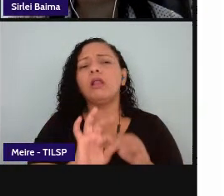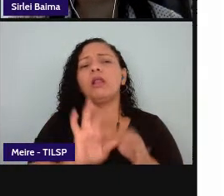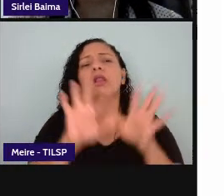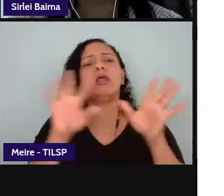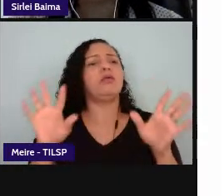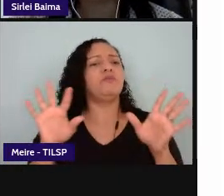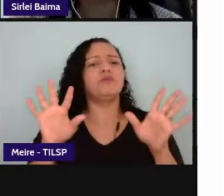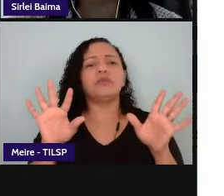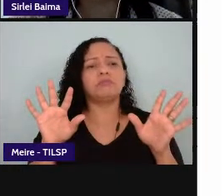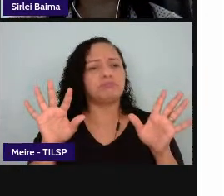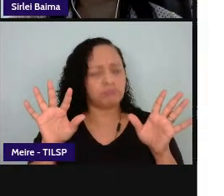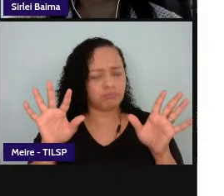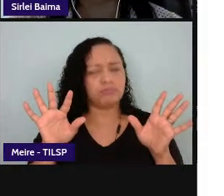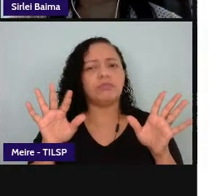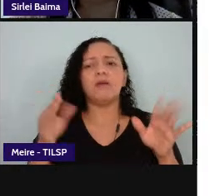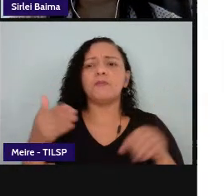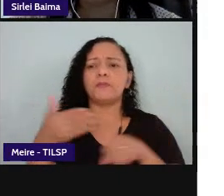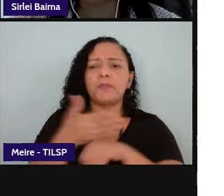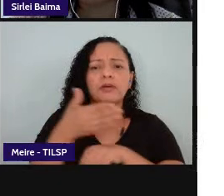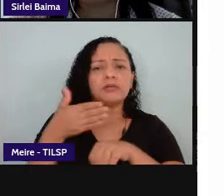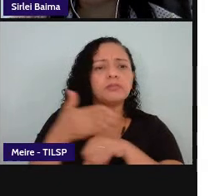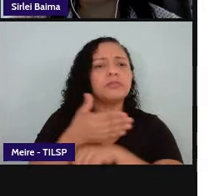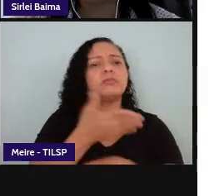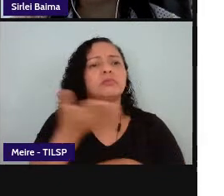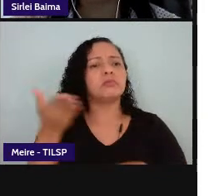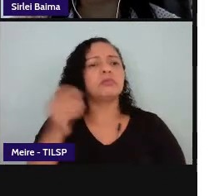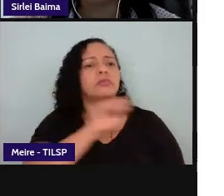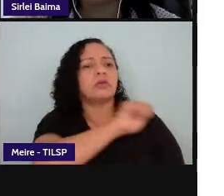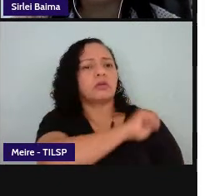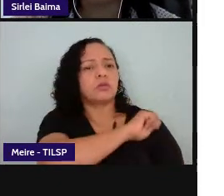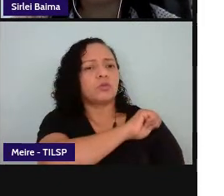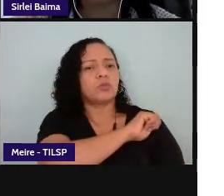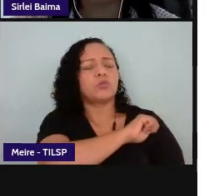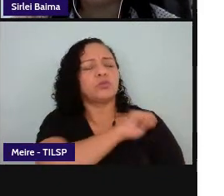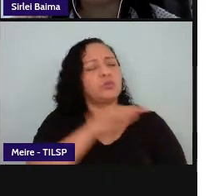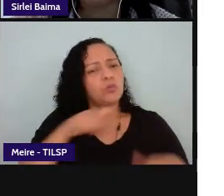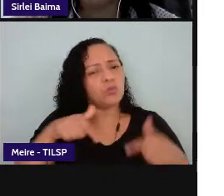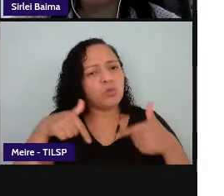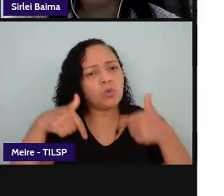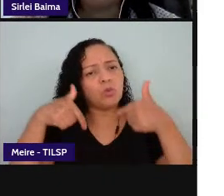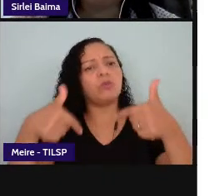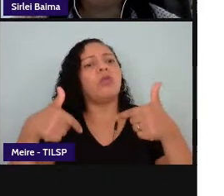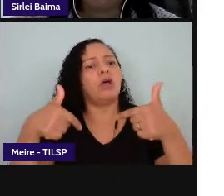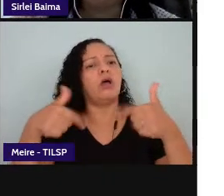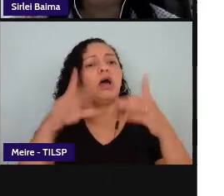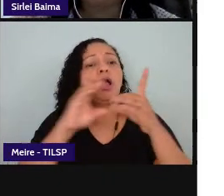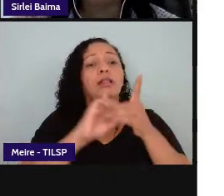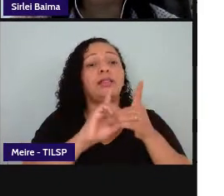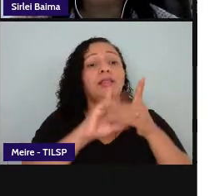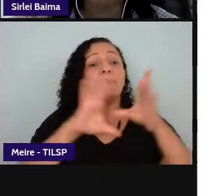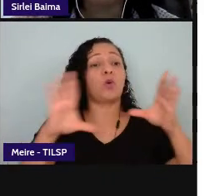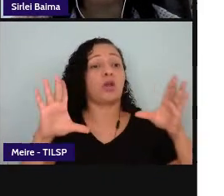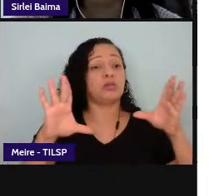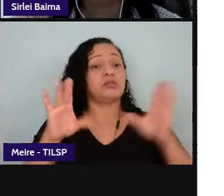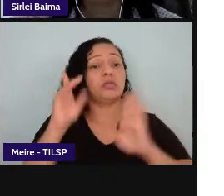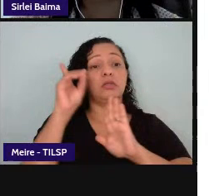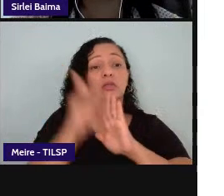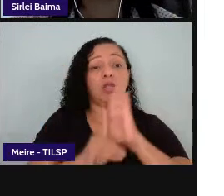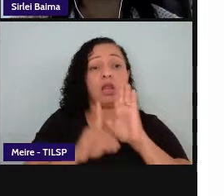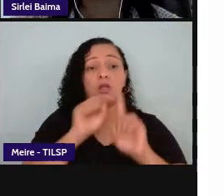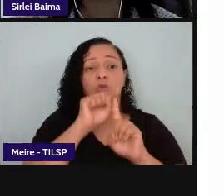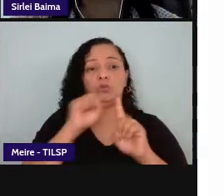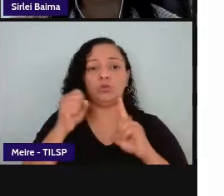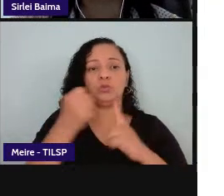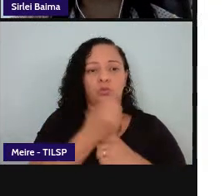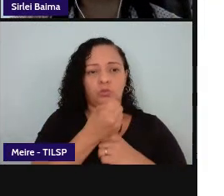da participação efetiva dos estudantes em defesa dos direitos sociais da democracia então ele vai remeter sempre a